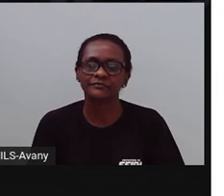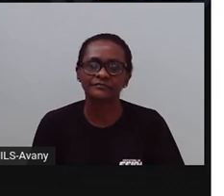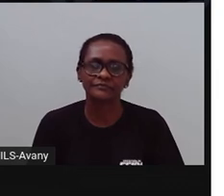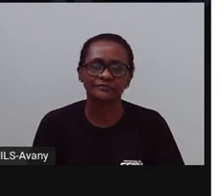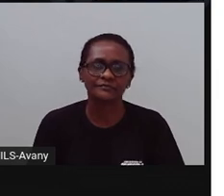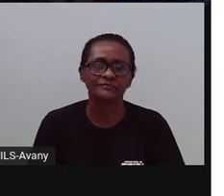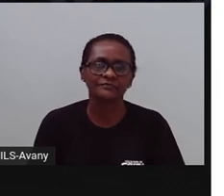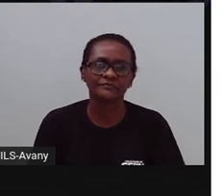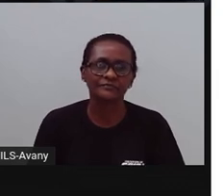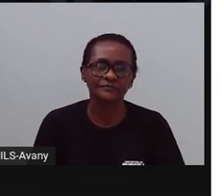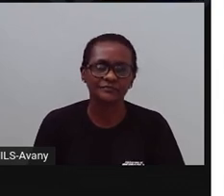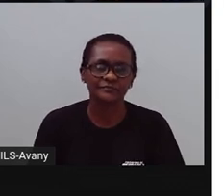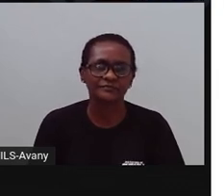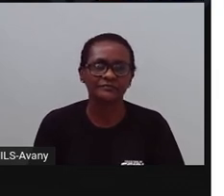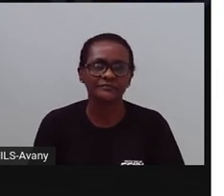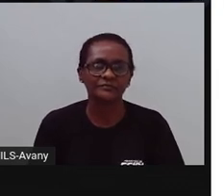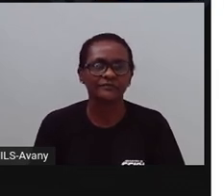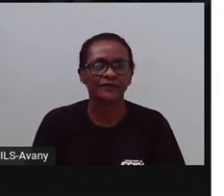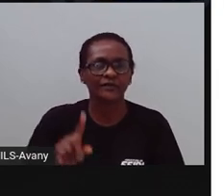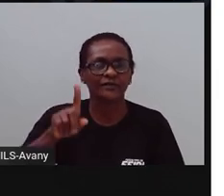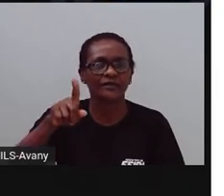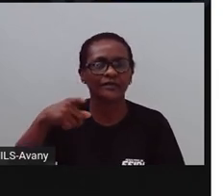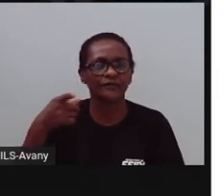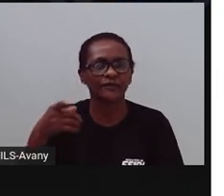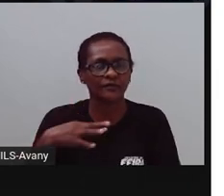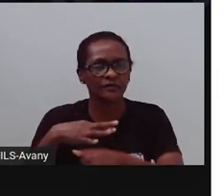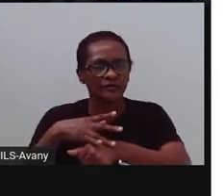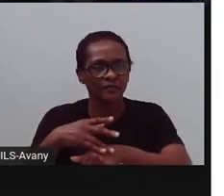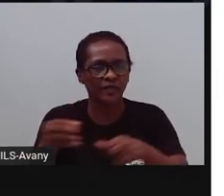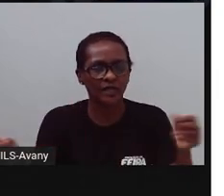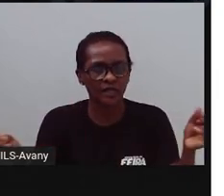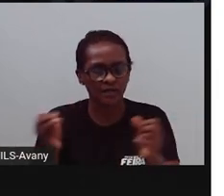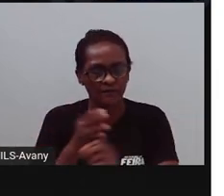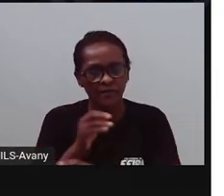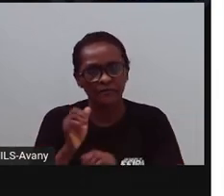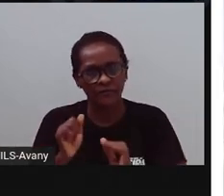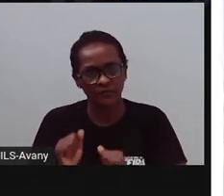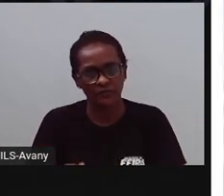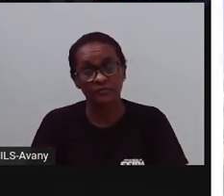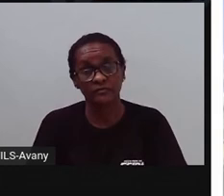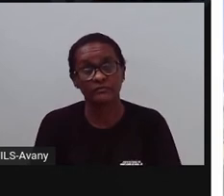nesse museu. E aí, quando voltar, fala com a PROA para levar nesse museu, tá bom?